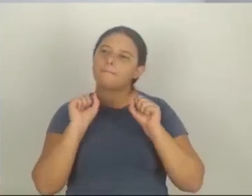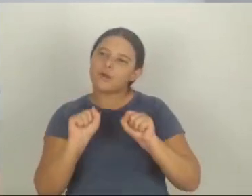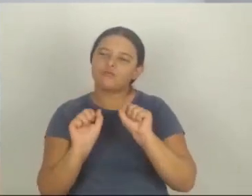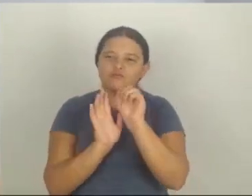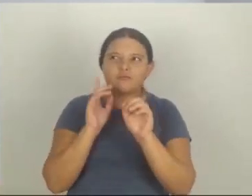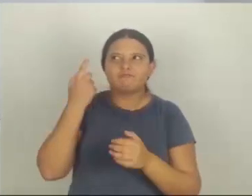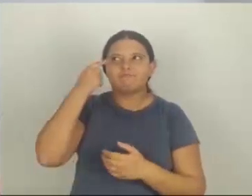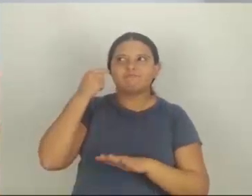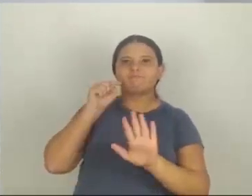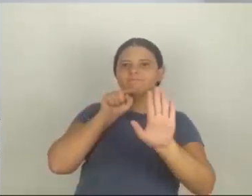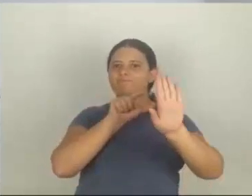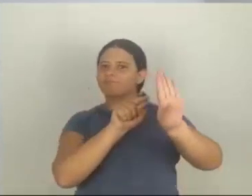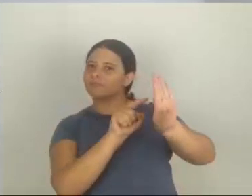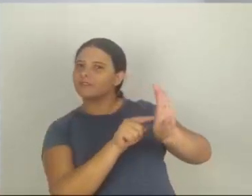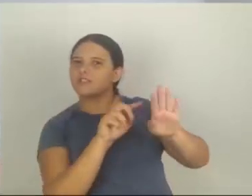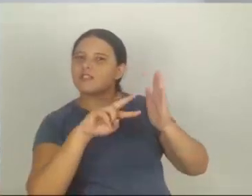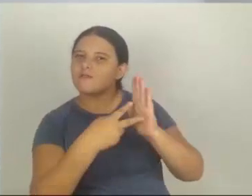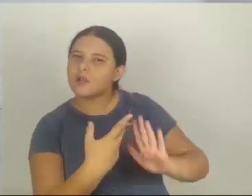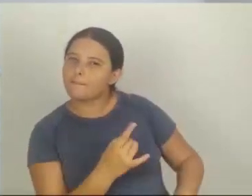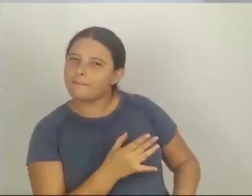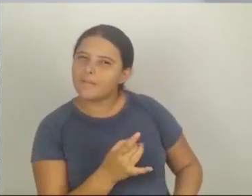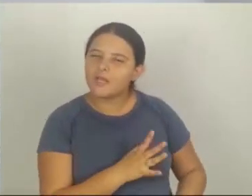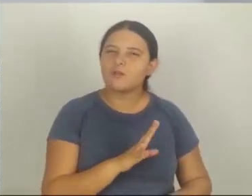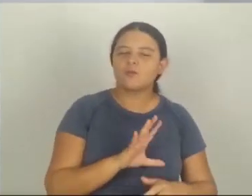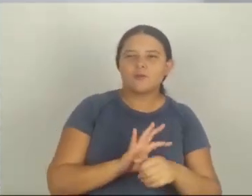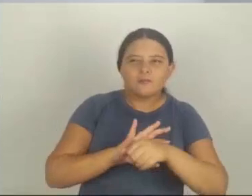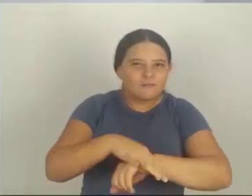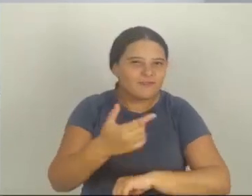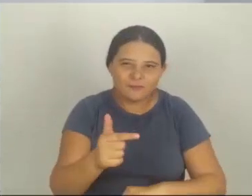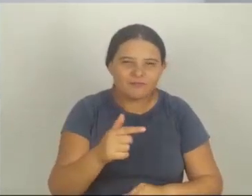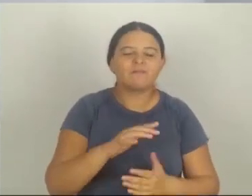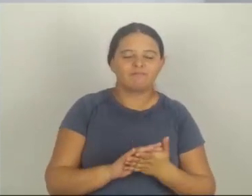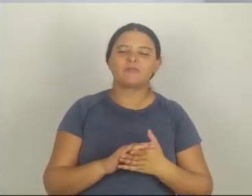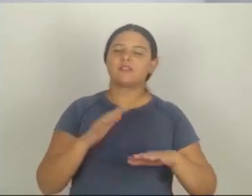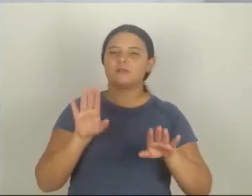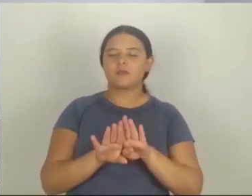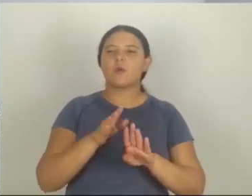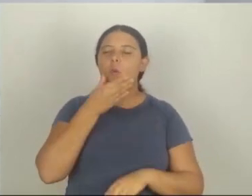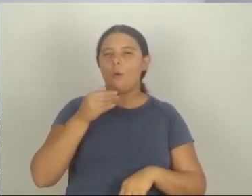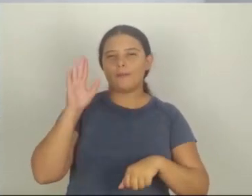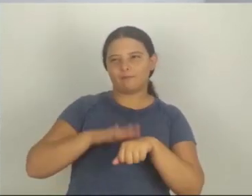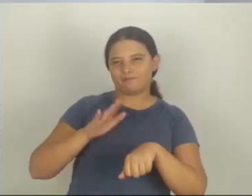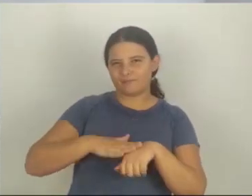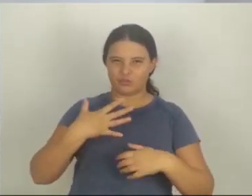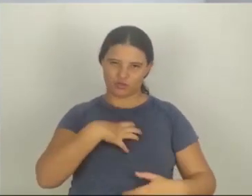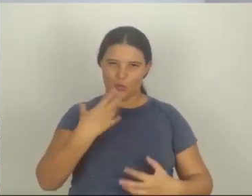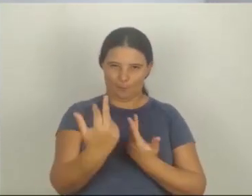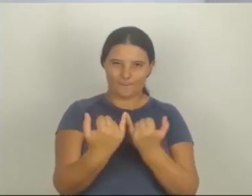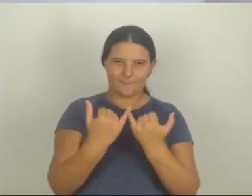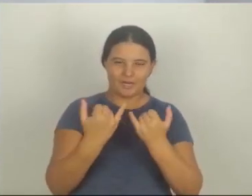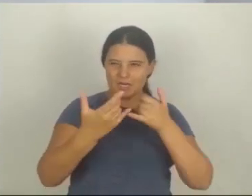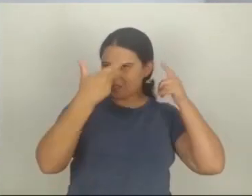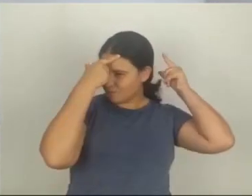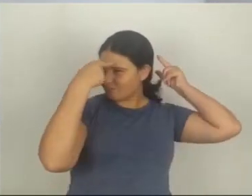mascarar medo. Medo de compromisso, os desejos e as inseguranças. Muitos também agem como verdadeiros príncipes, né?